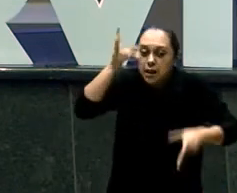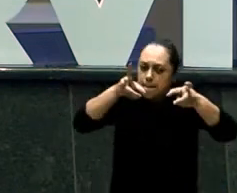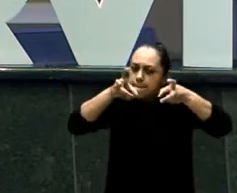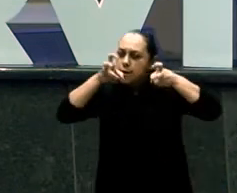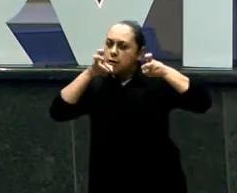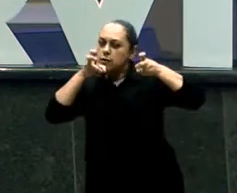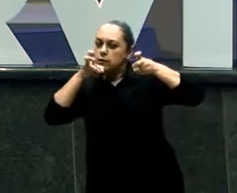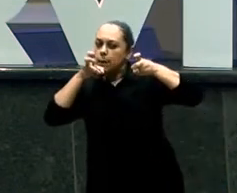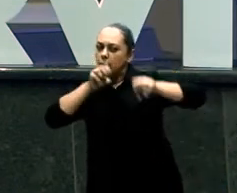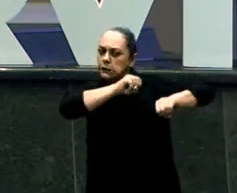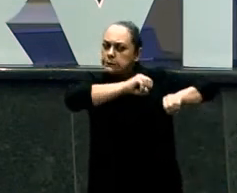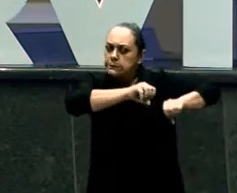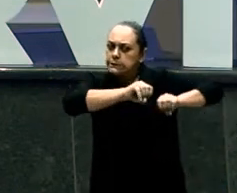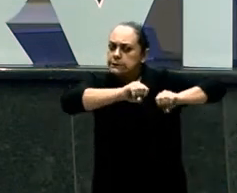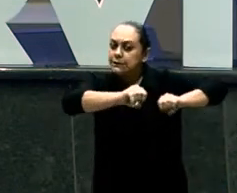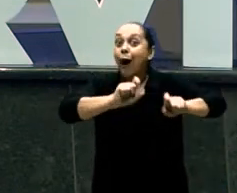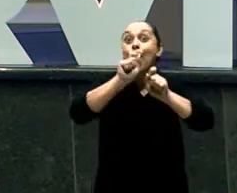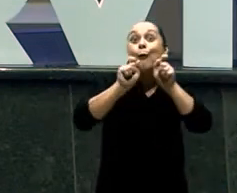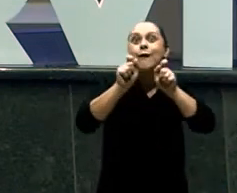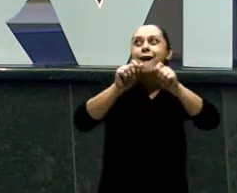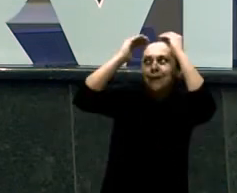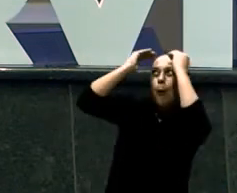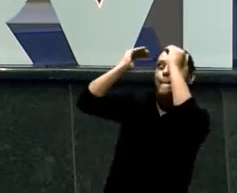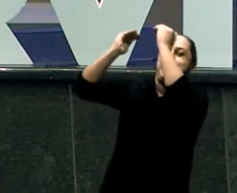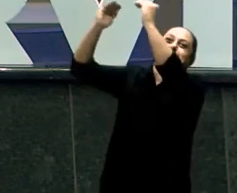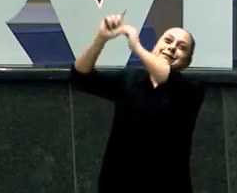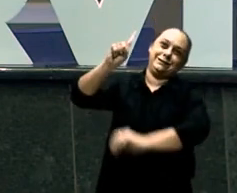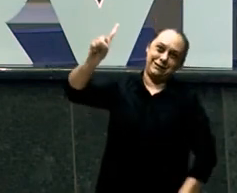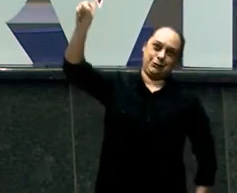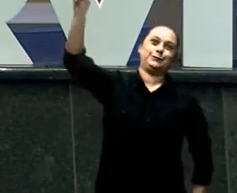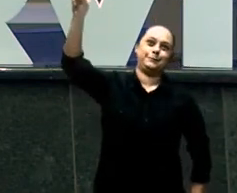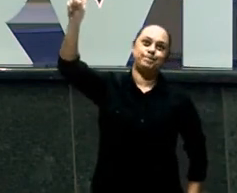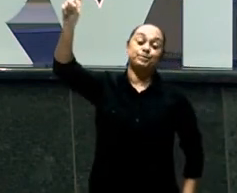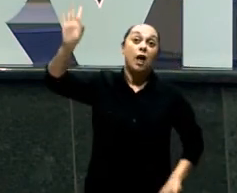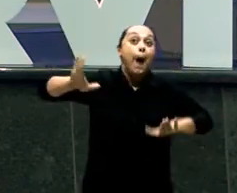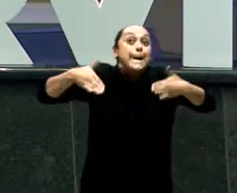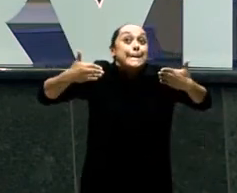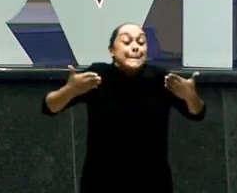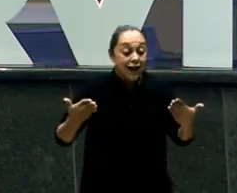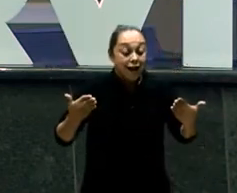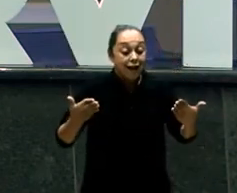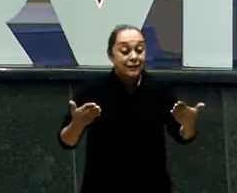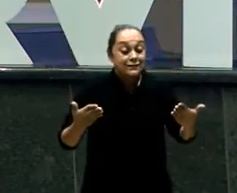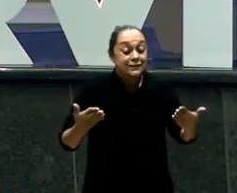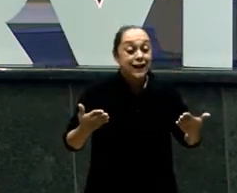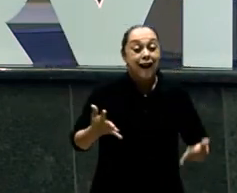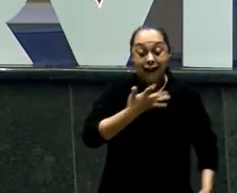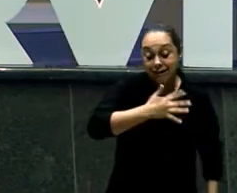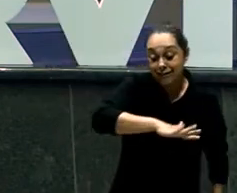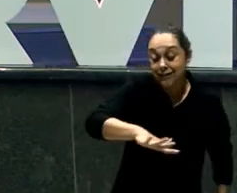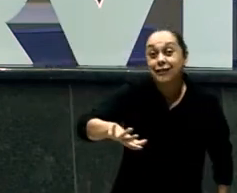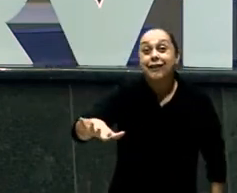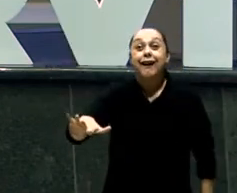No cuidado Agora No crescimento Dessas crianças Eles entenderiam Que o que eles Fariam ali